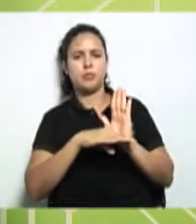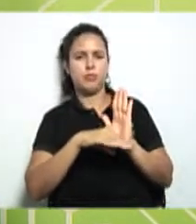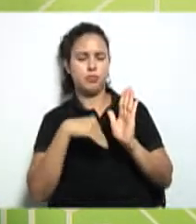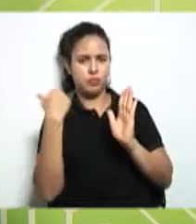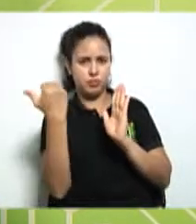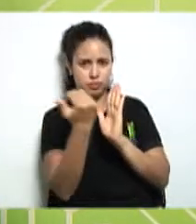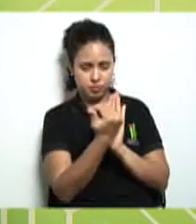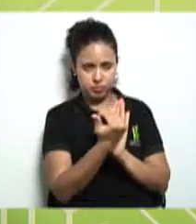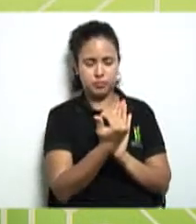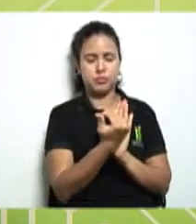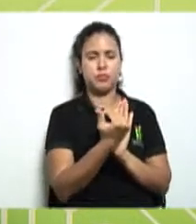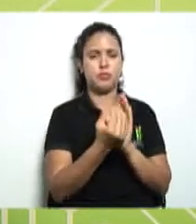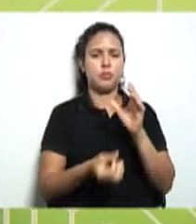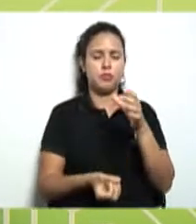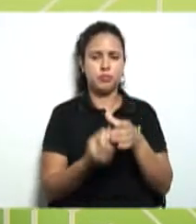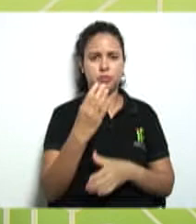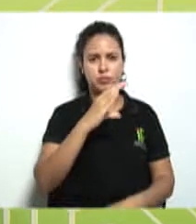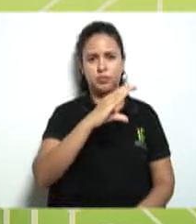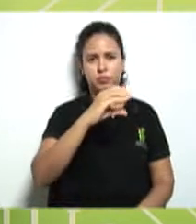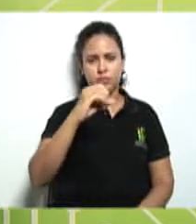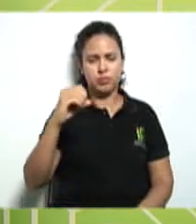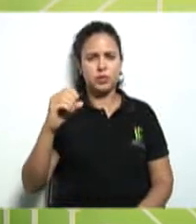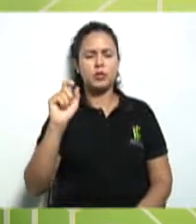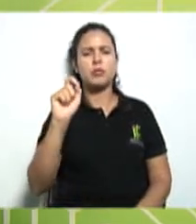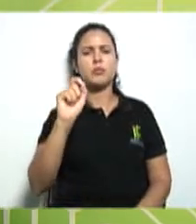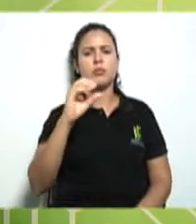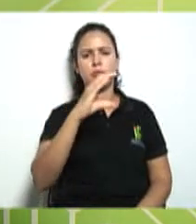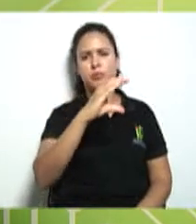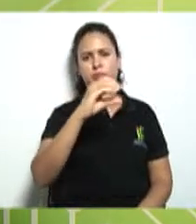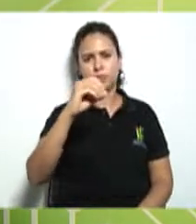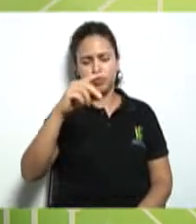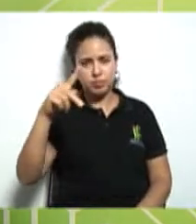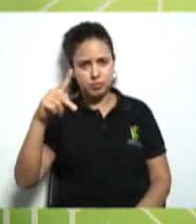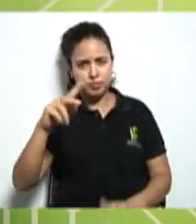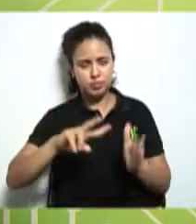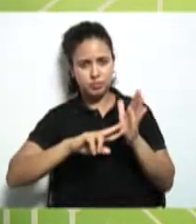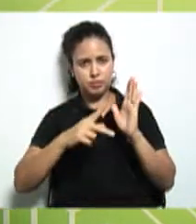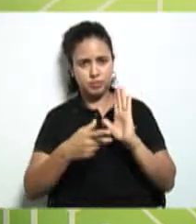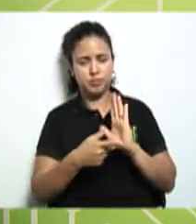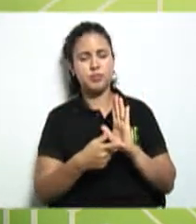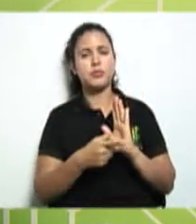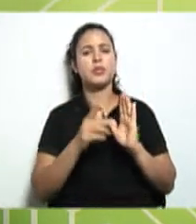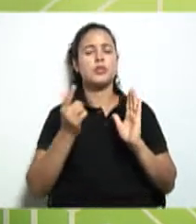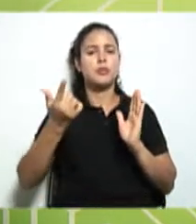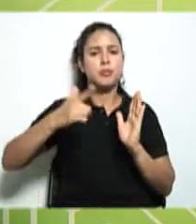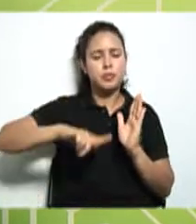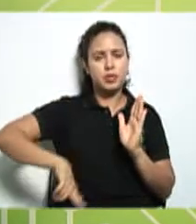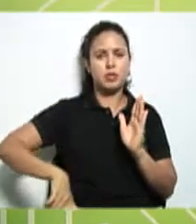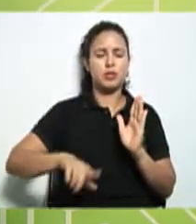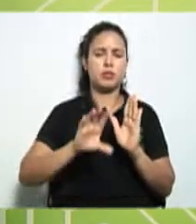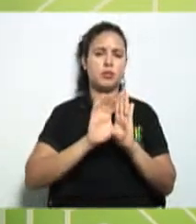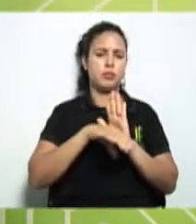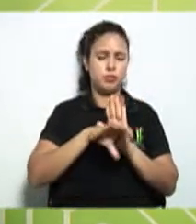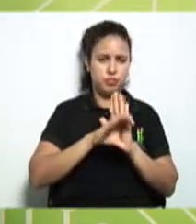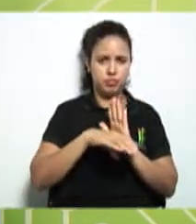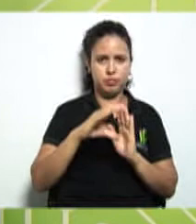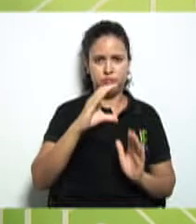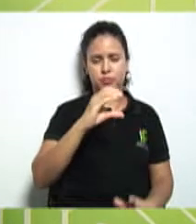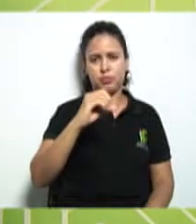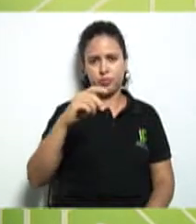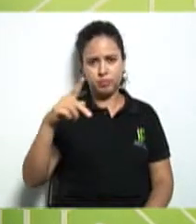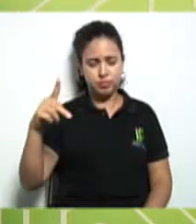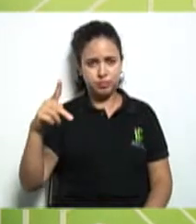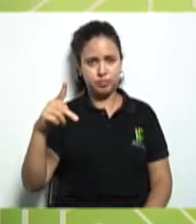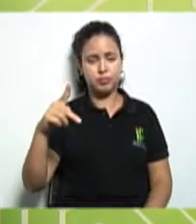importante, no primeiro momento, sabermos o que é uma cooperativa? Está certo que nós vamos falar um pouco mais sobre o conceito de cooperativa na nossa